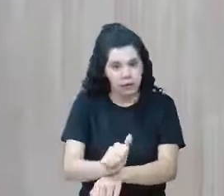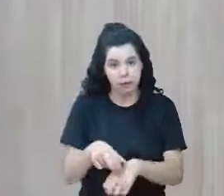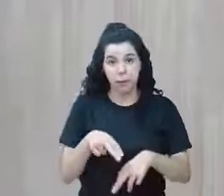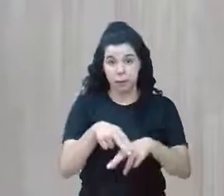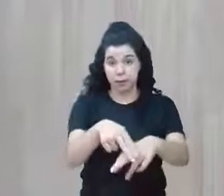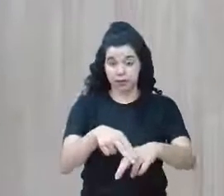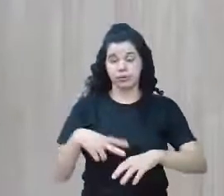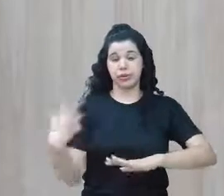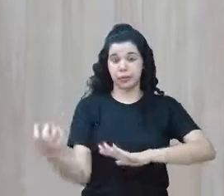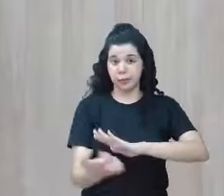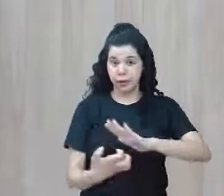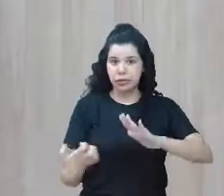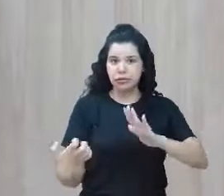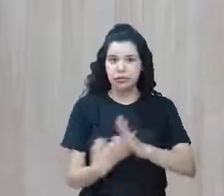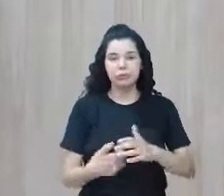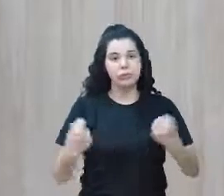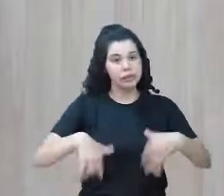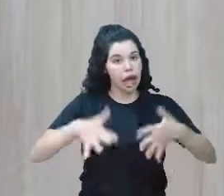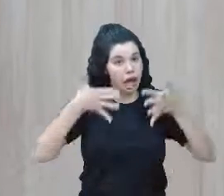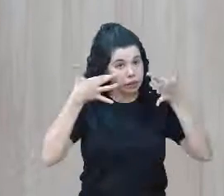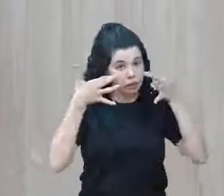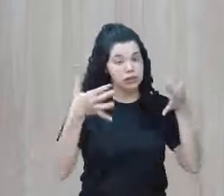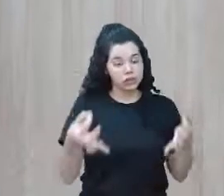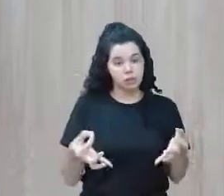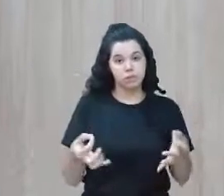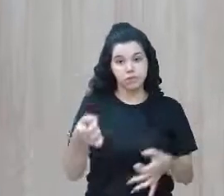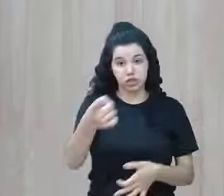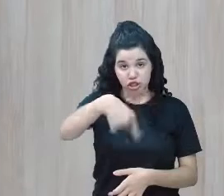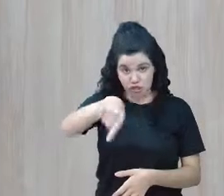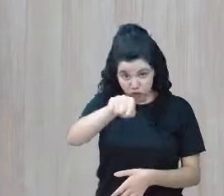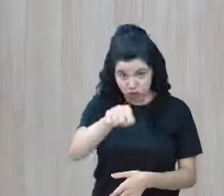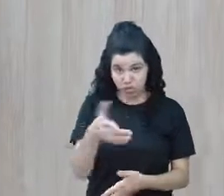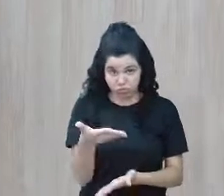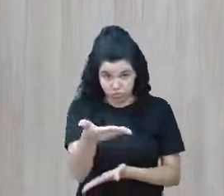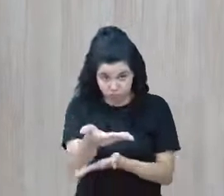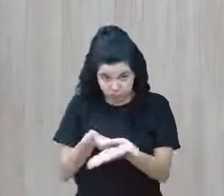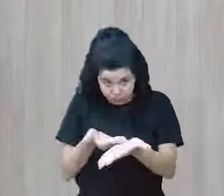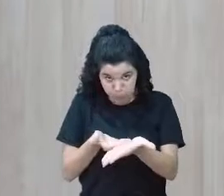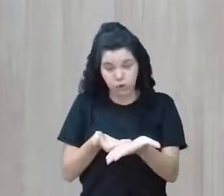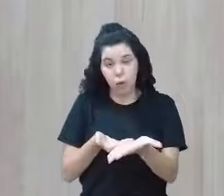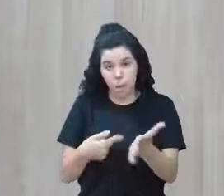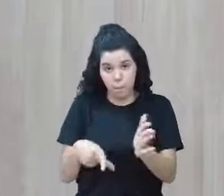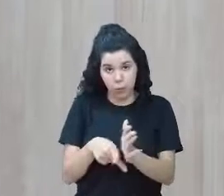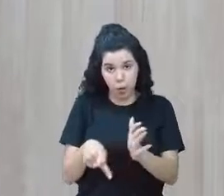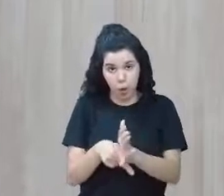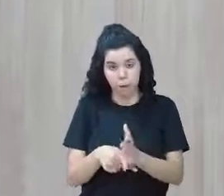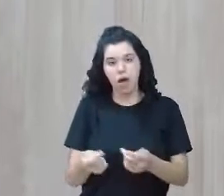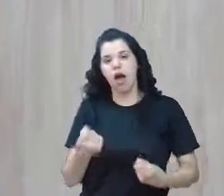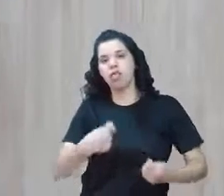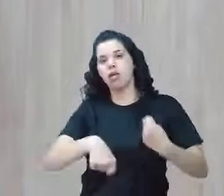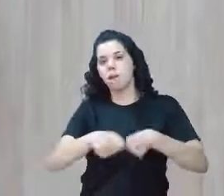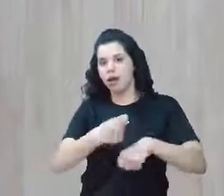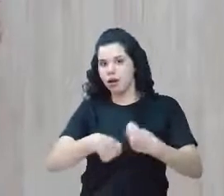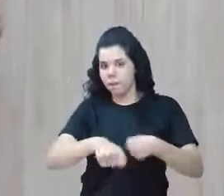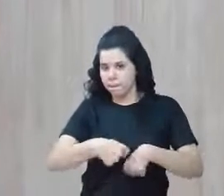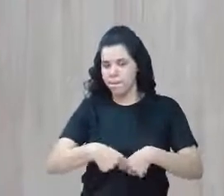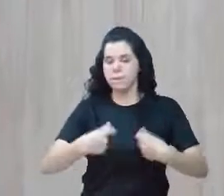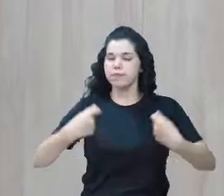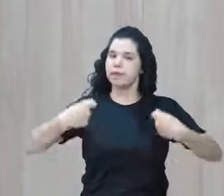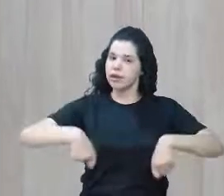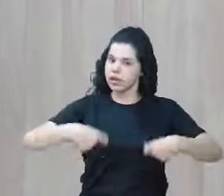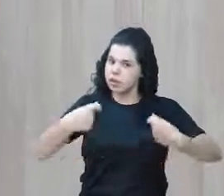precisam ter muito cuidado. E se você for contratado para ser o administrador, tenha aí, ó,